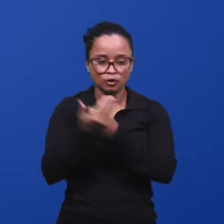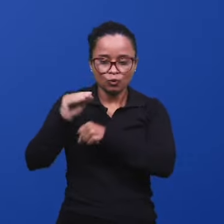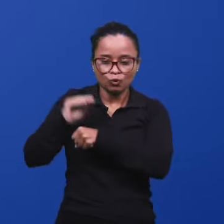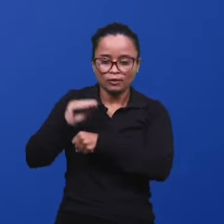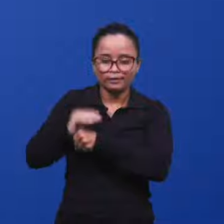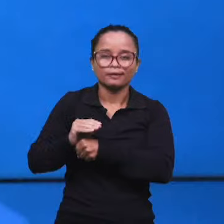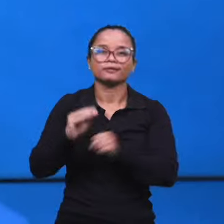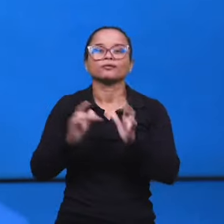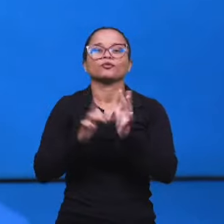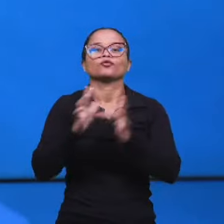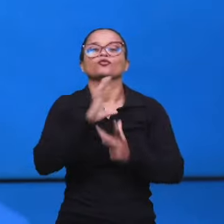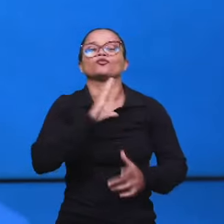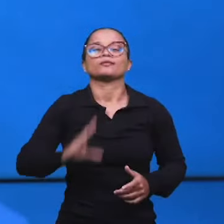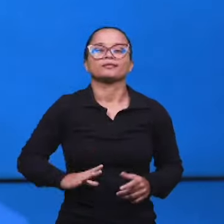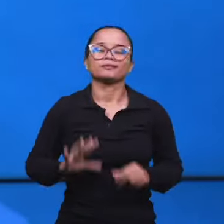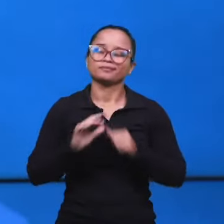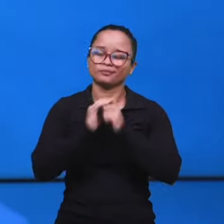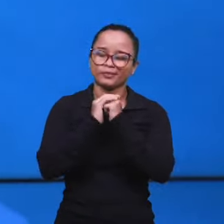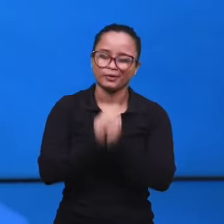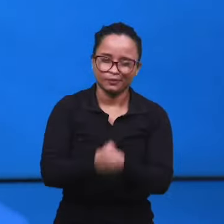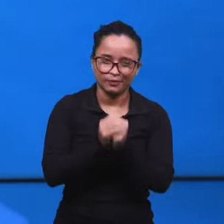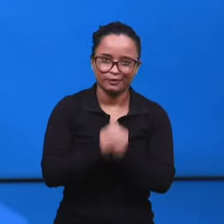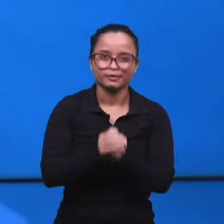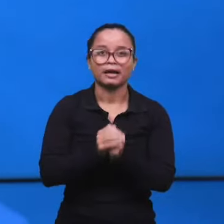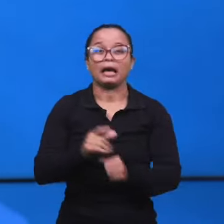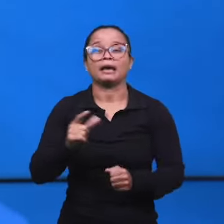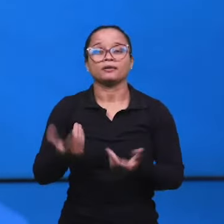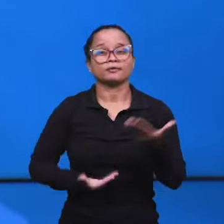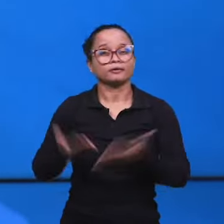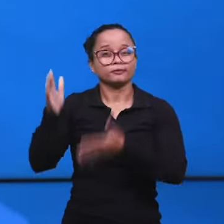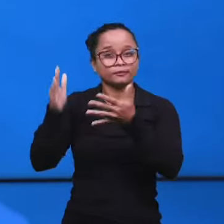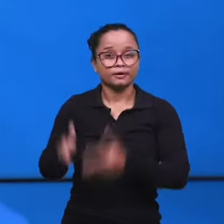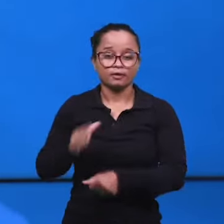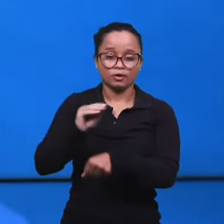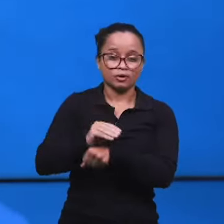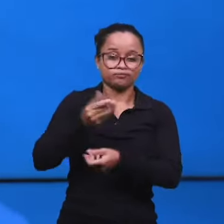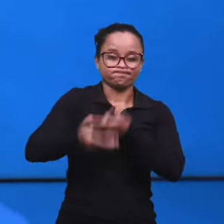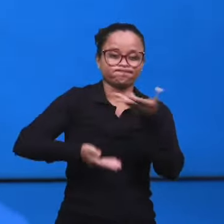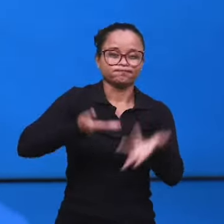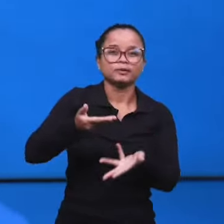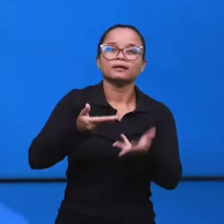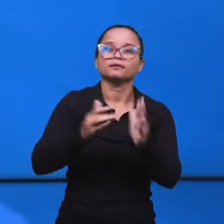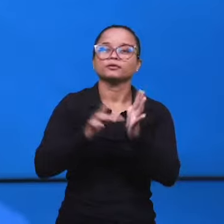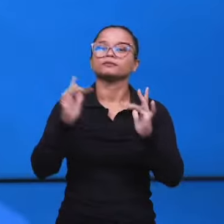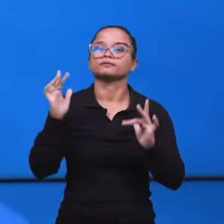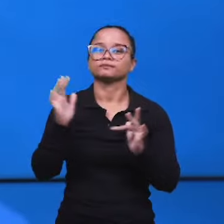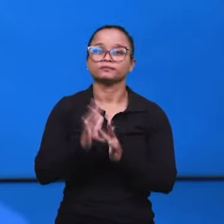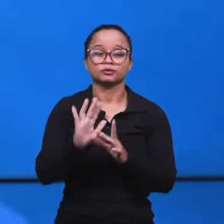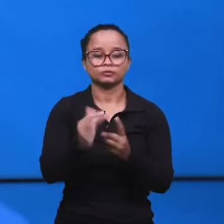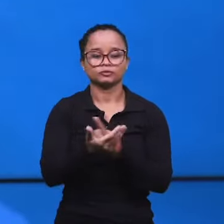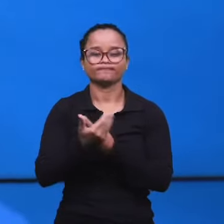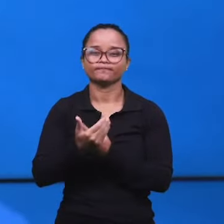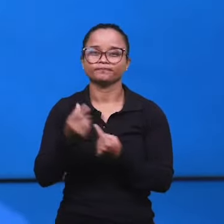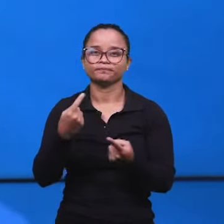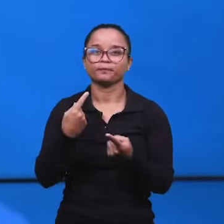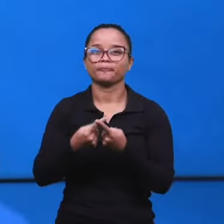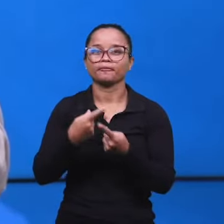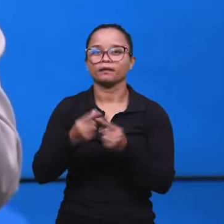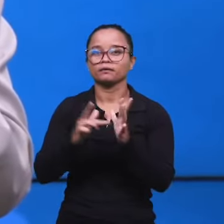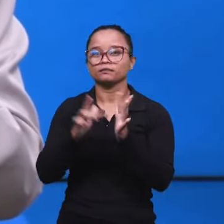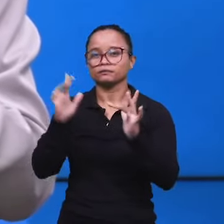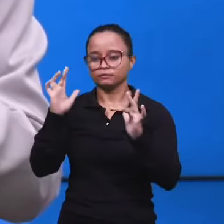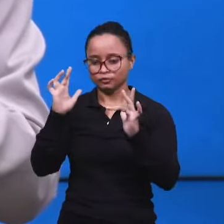A paz do senhor Jesus. Amém, Vitória. A igreja, ela é realmente conservada, né, pelo senhor Jesus. Ela é conservada porque Jesus